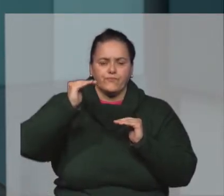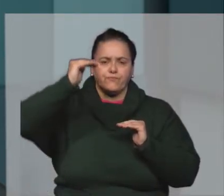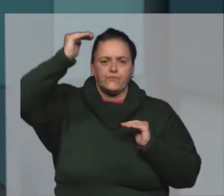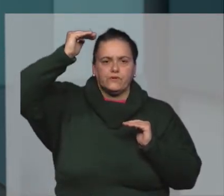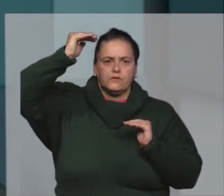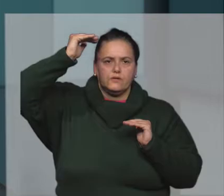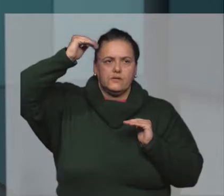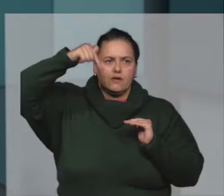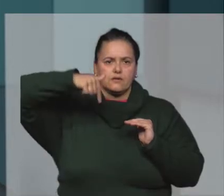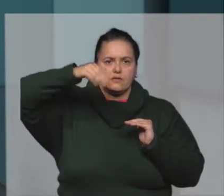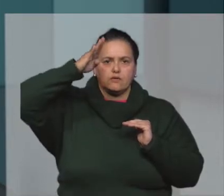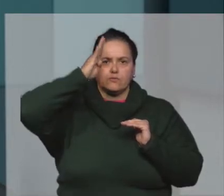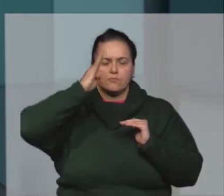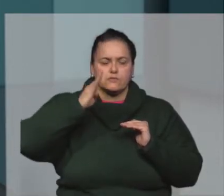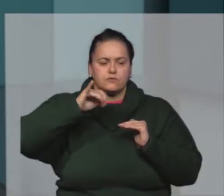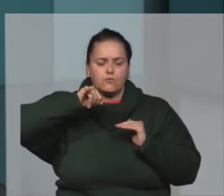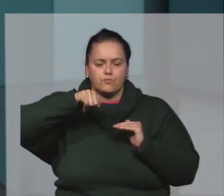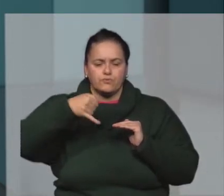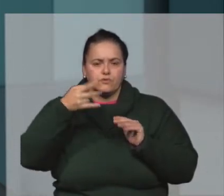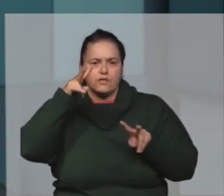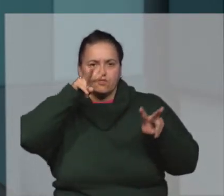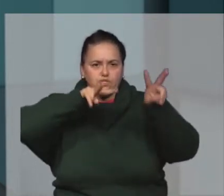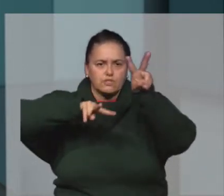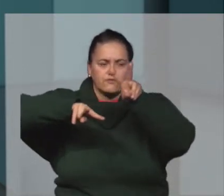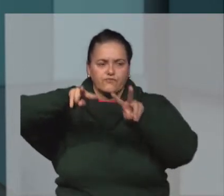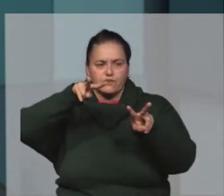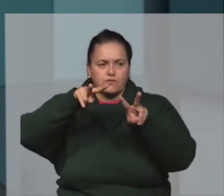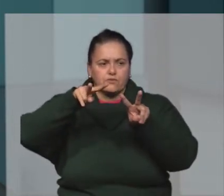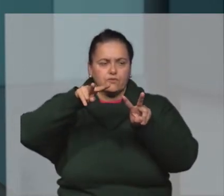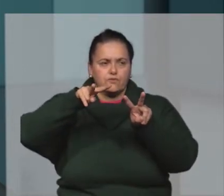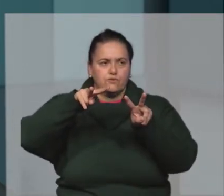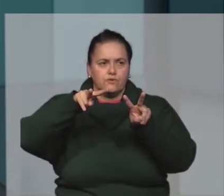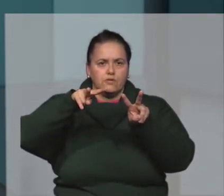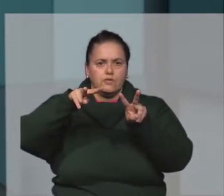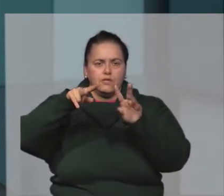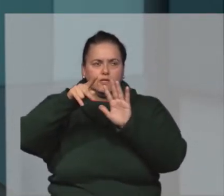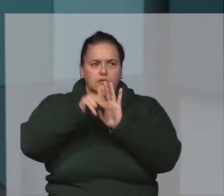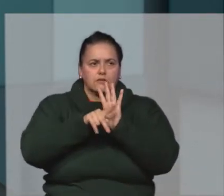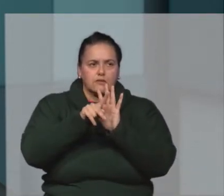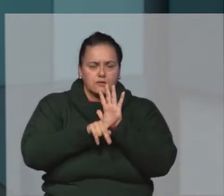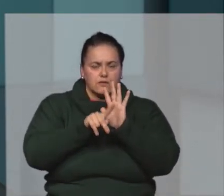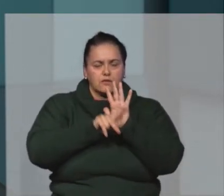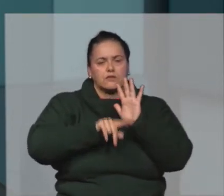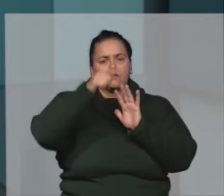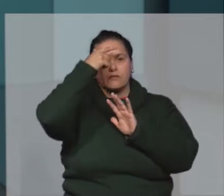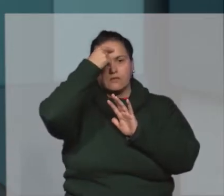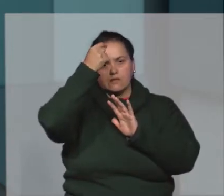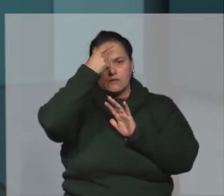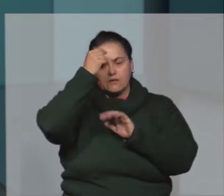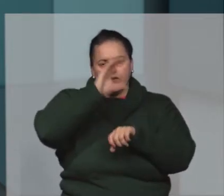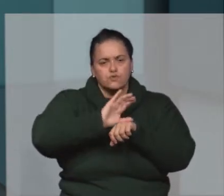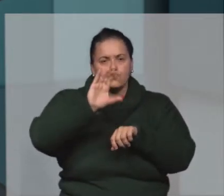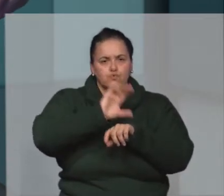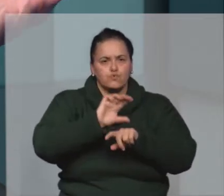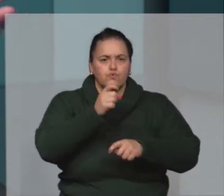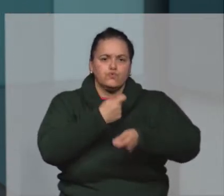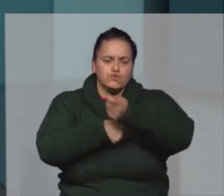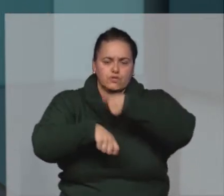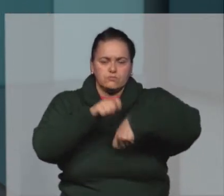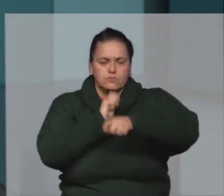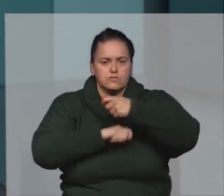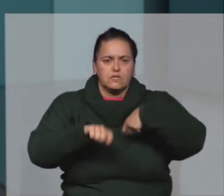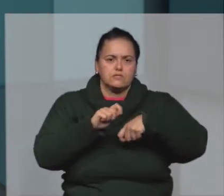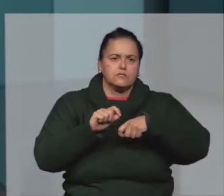aqui no Brasil, né? E é uma oportunidade de quem está assistindo o programa, né, desses acadêmicos, né, dos graduados, nos cursos de